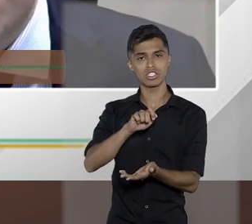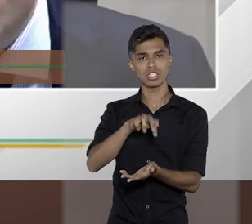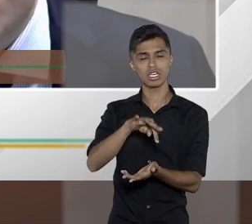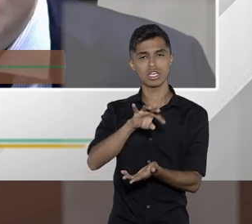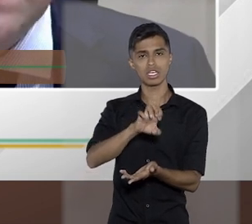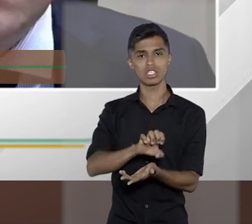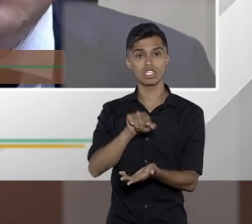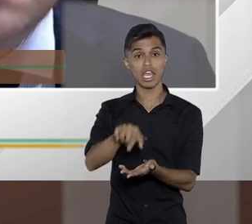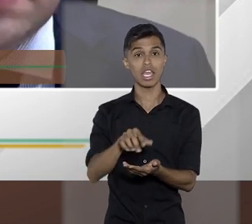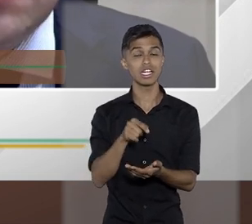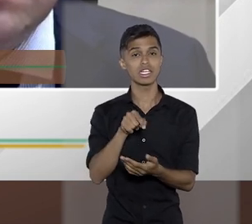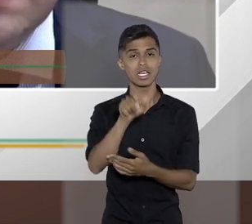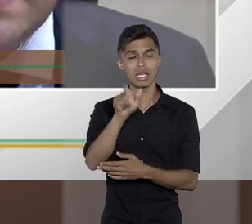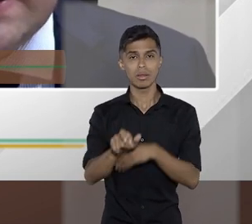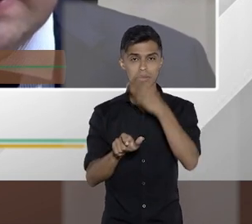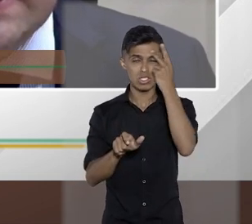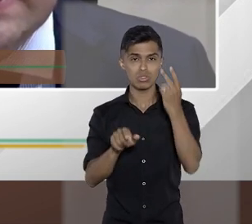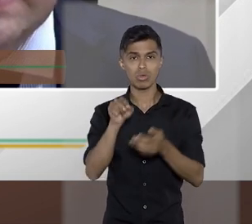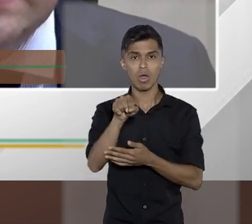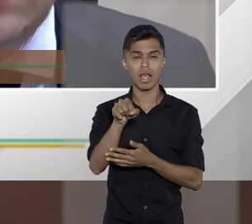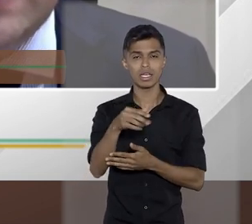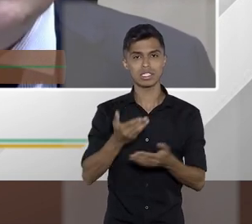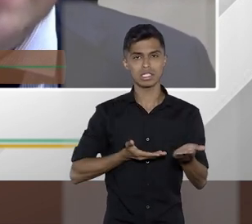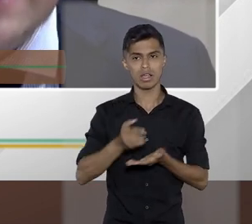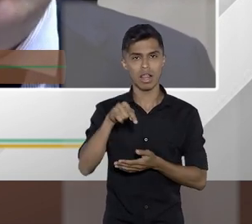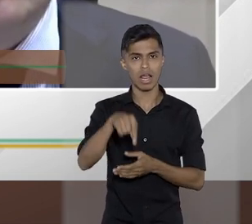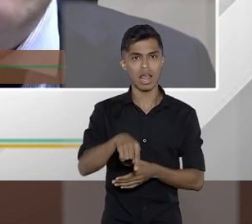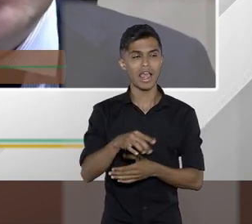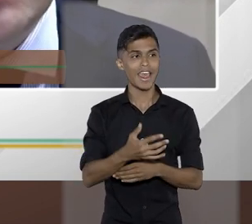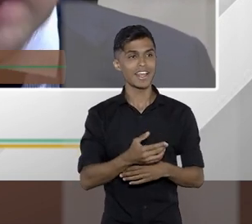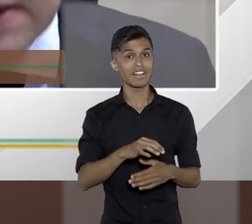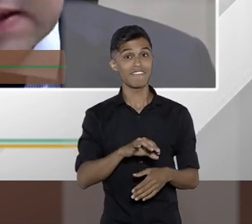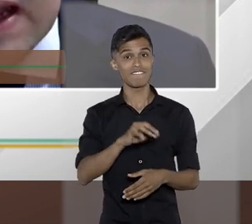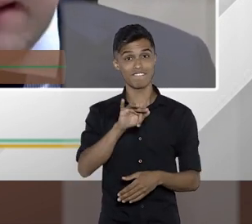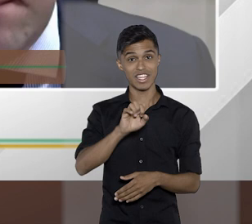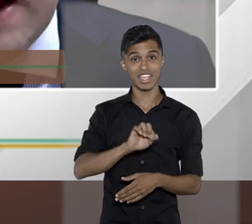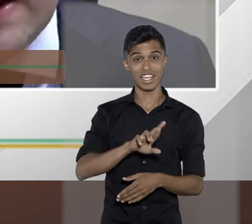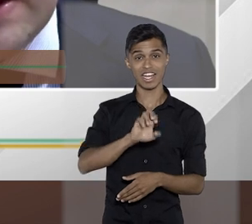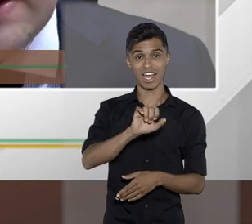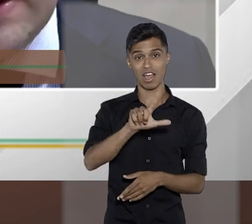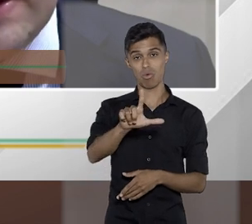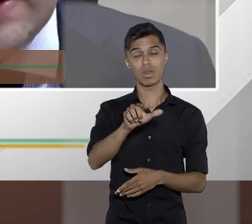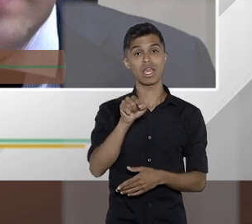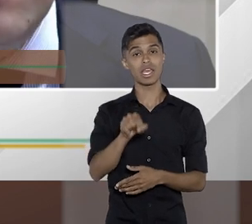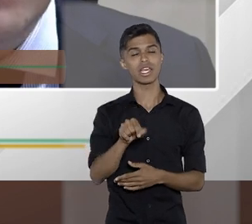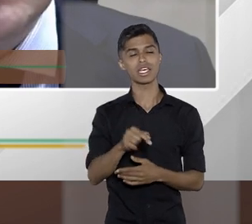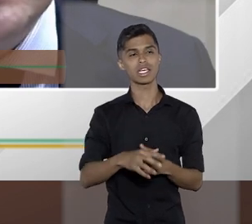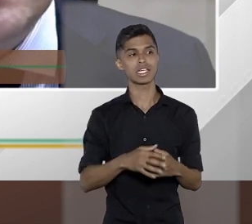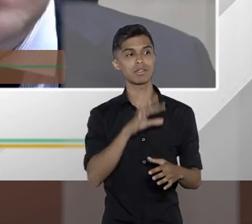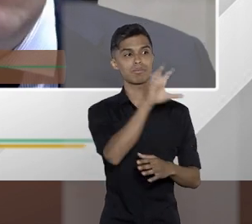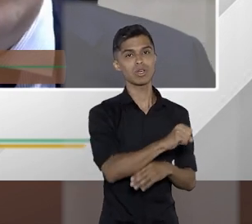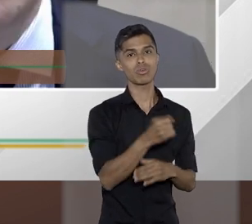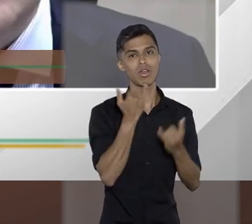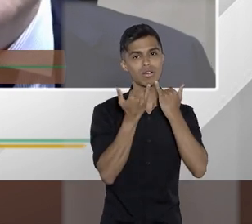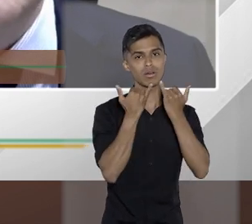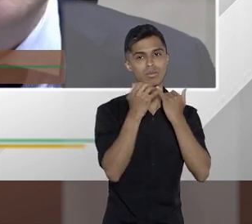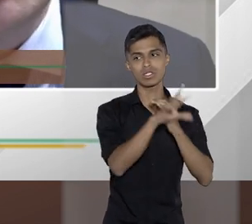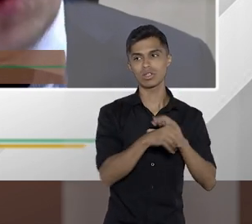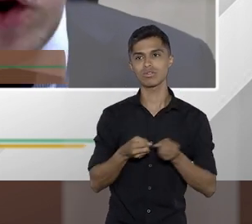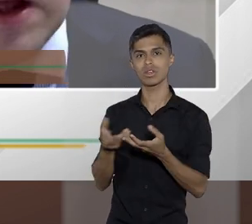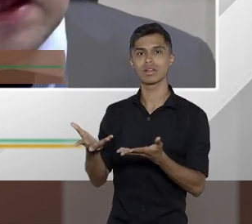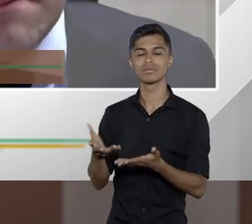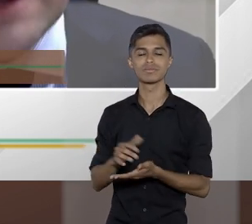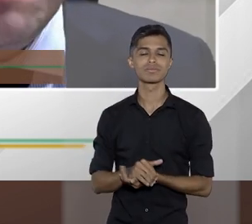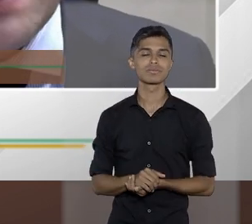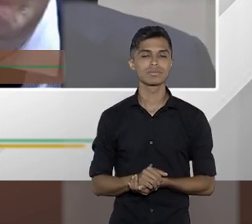demitido através do processo de iniciativa disciplinar. Então, nesse caso, há medidas para, vamos dizer, não voltar a